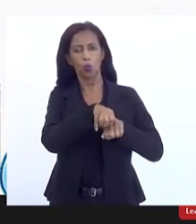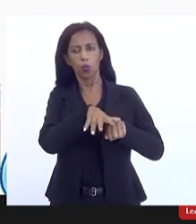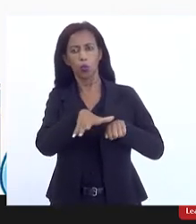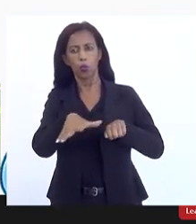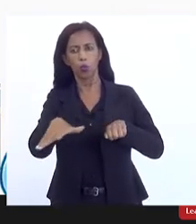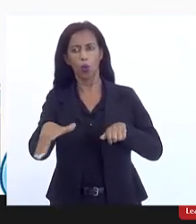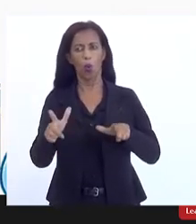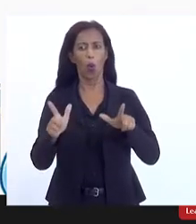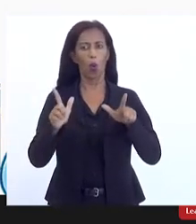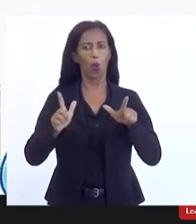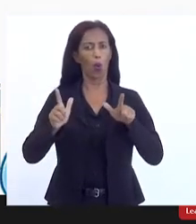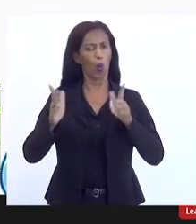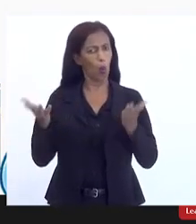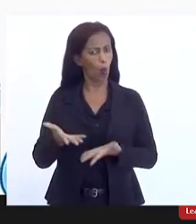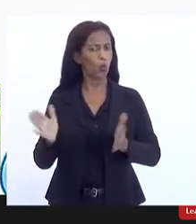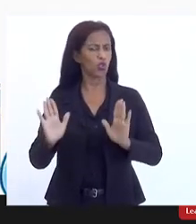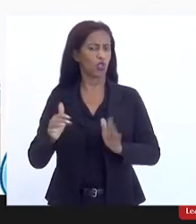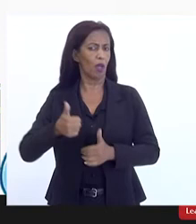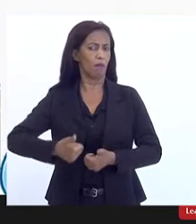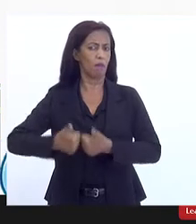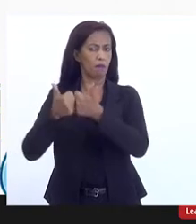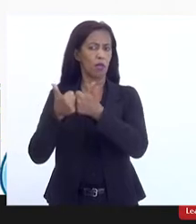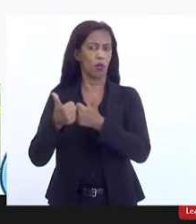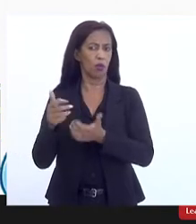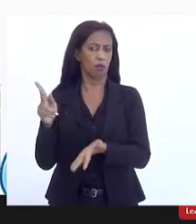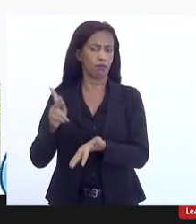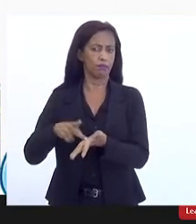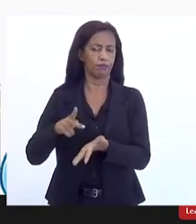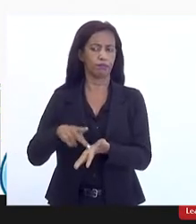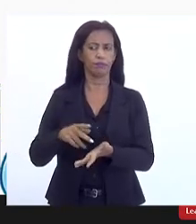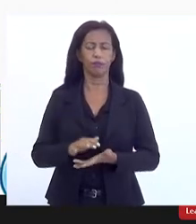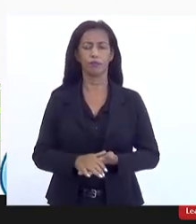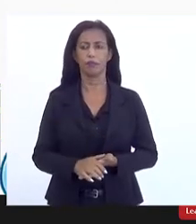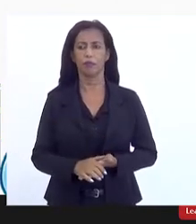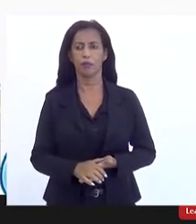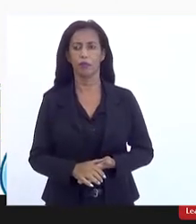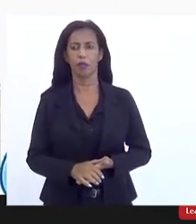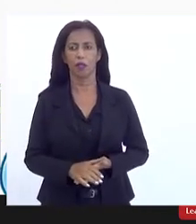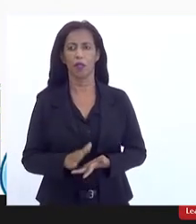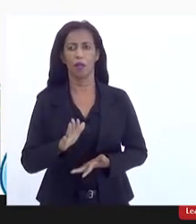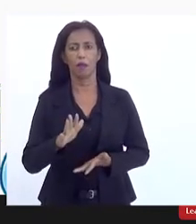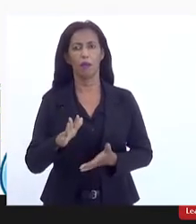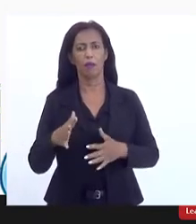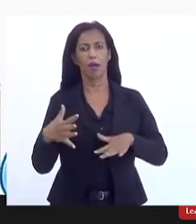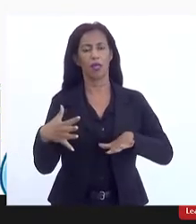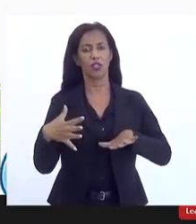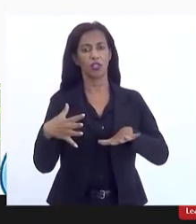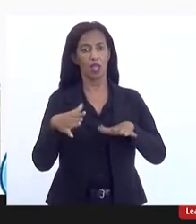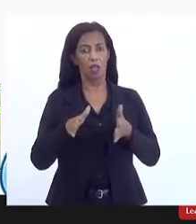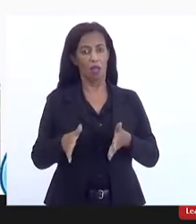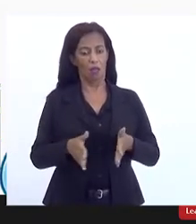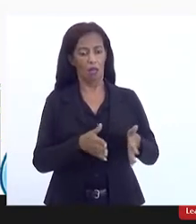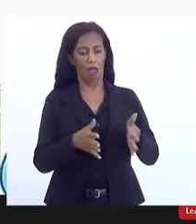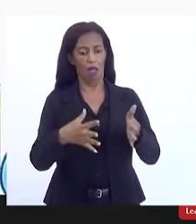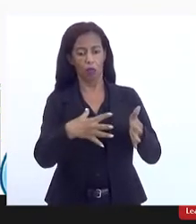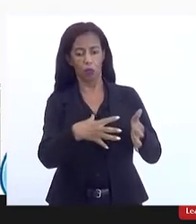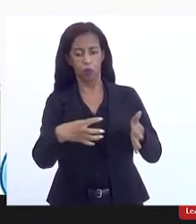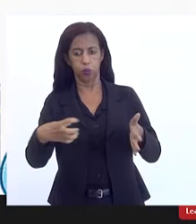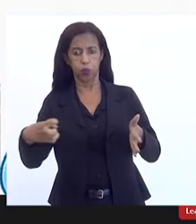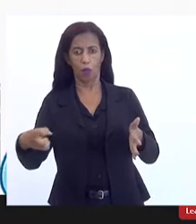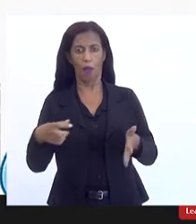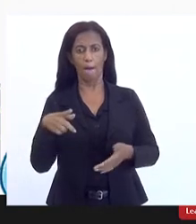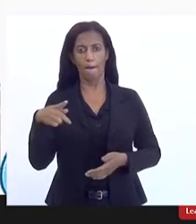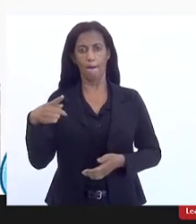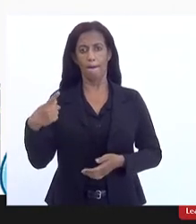hoje já melhorou um pouco o entendimento dessa realidade mas a retirada de 60% das águas do Rio Paraíba